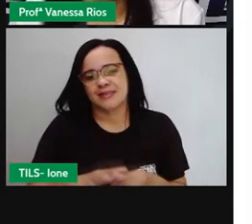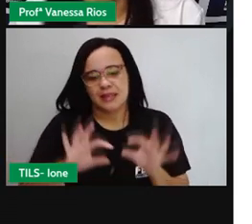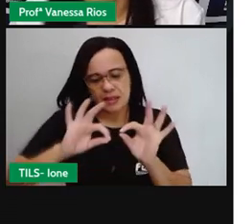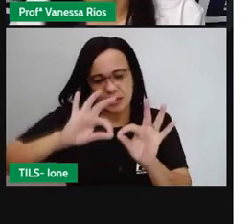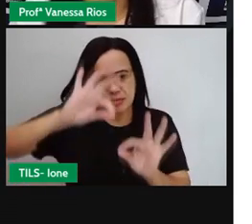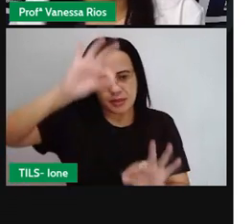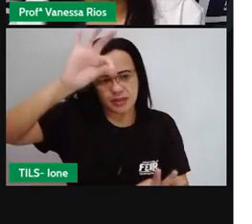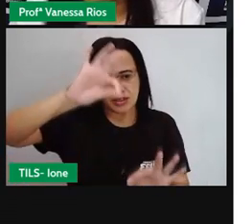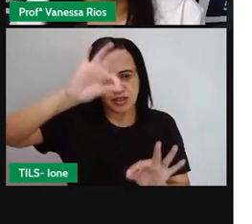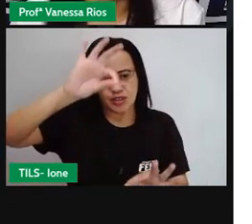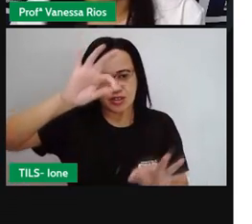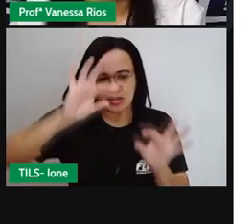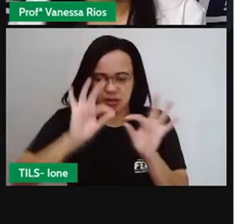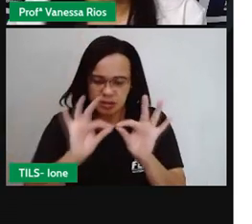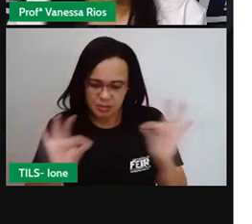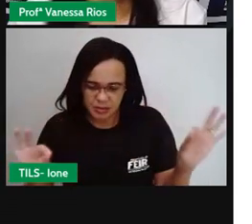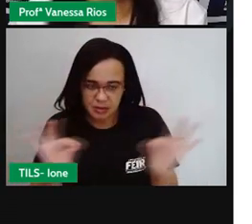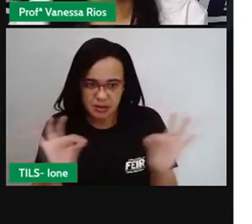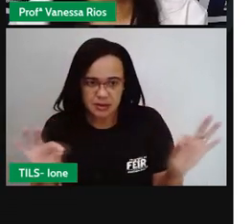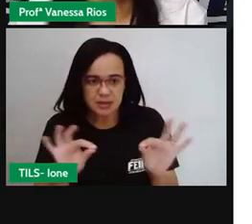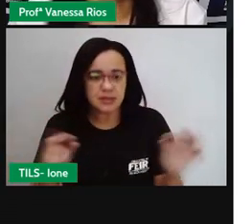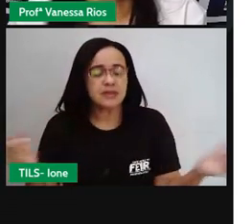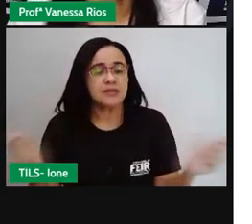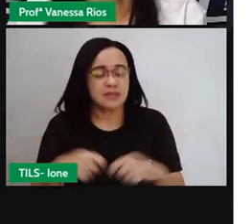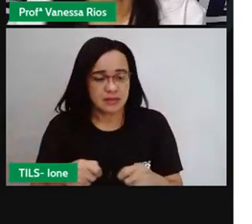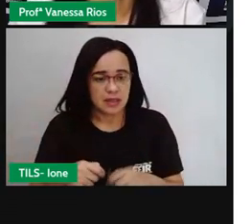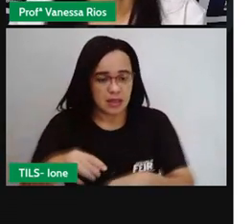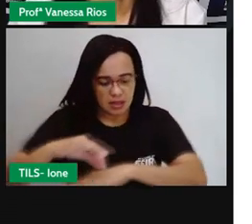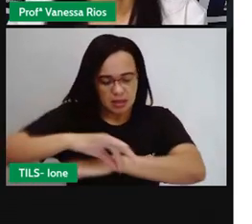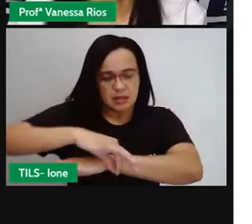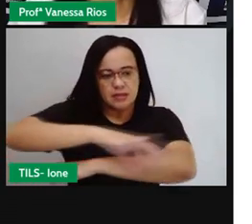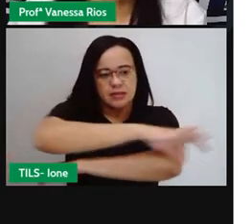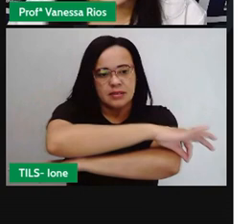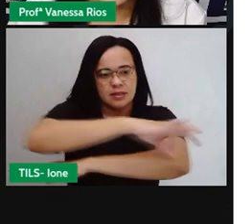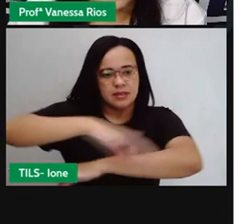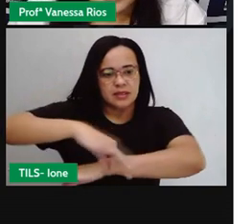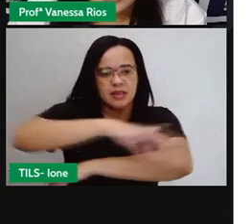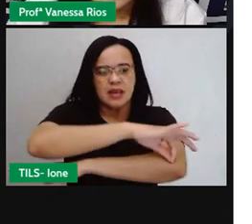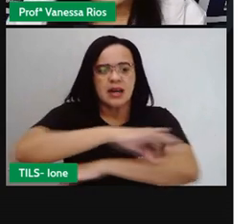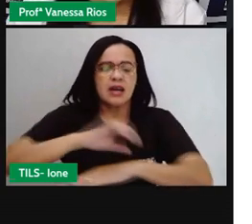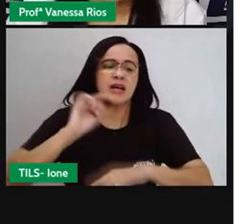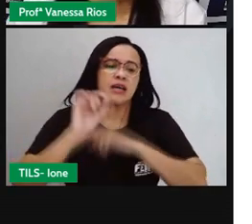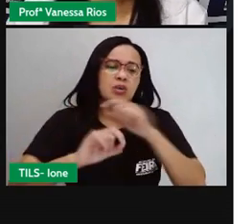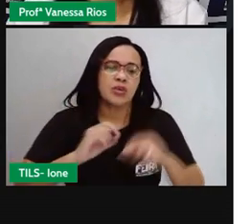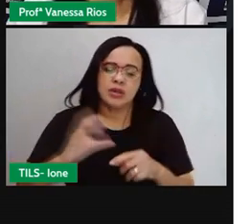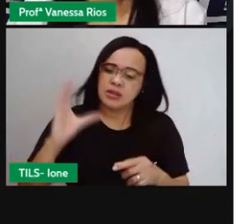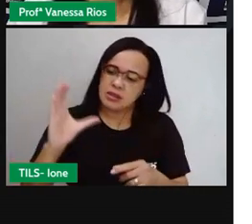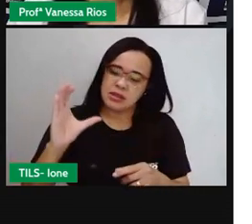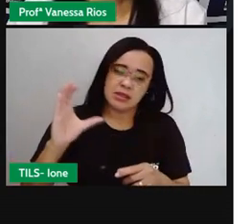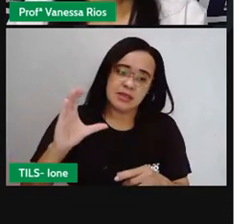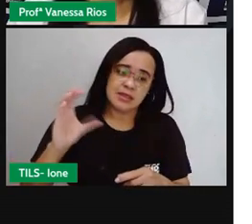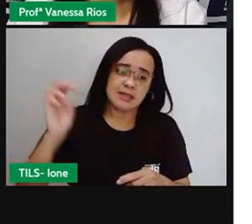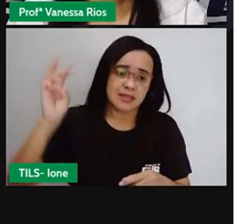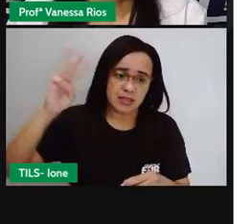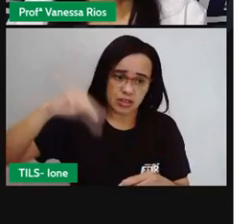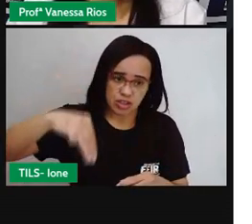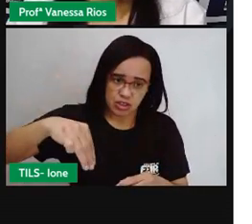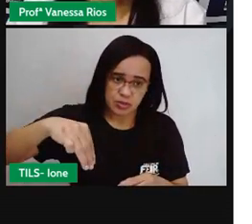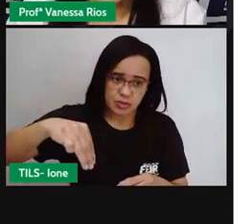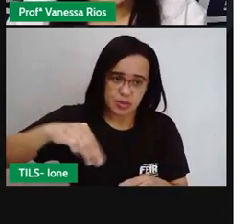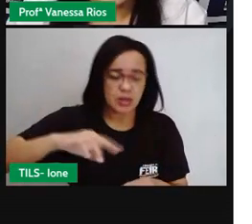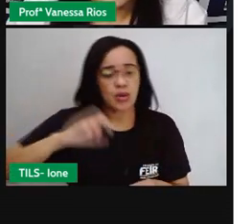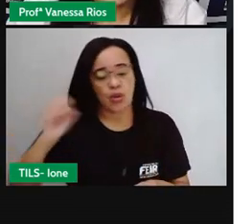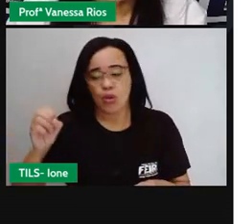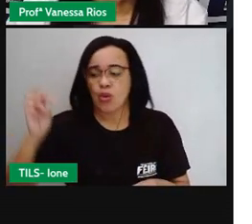centímetros, milímetros. Aqui são medidas de graus. e esse instrumento aqui chamado de